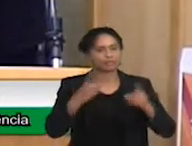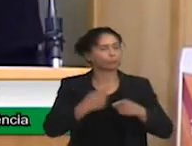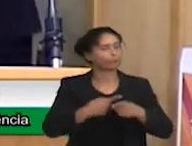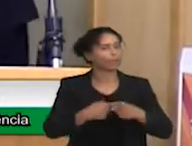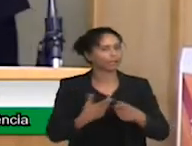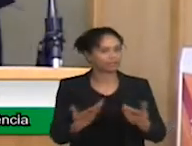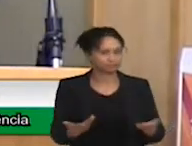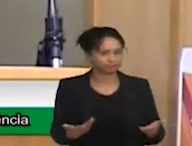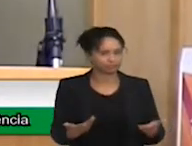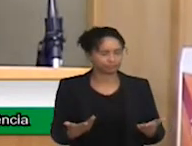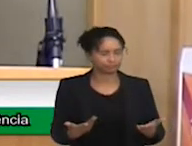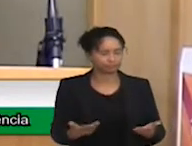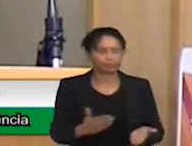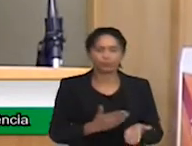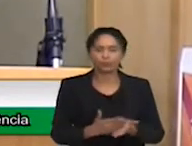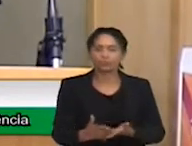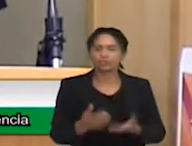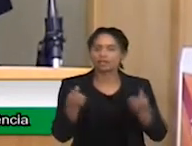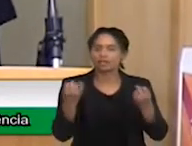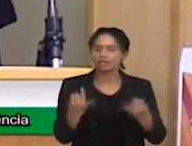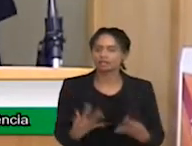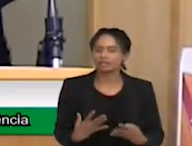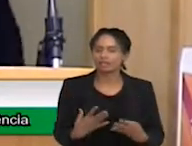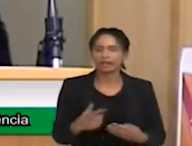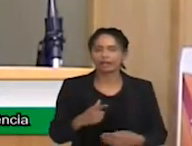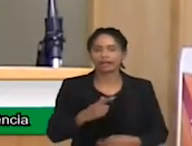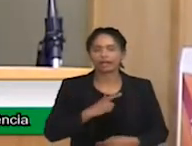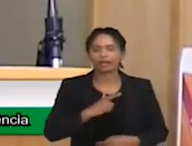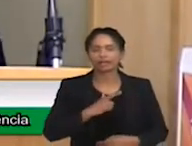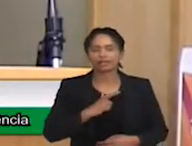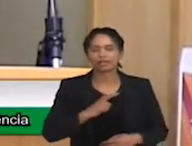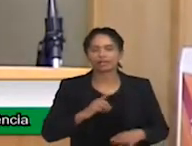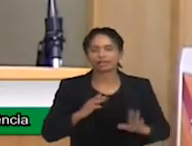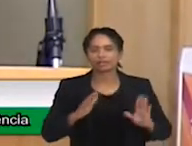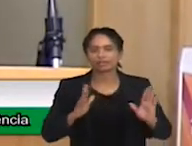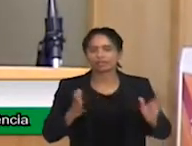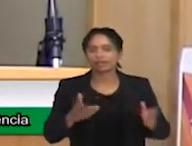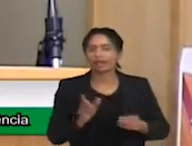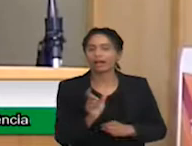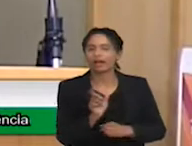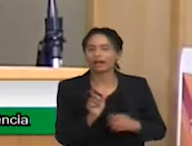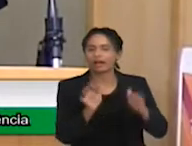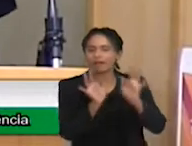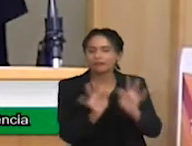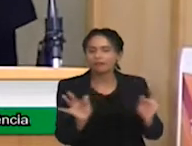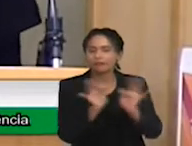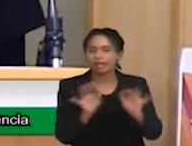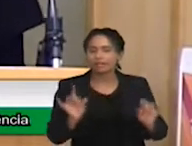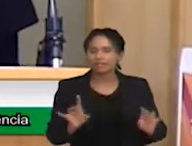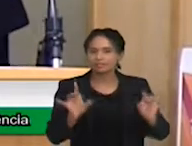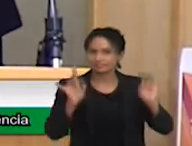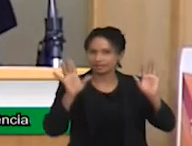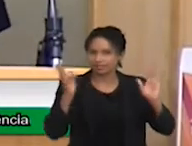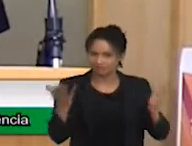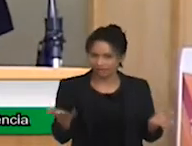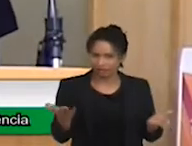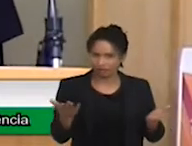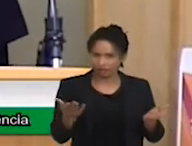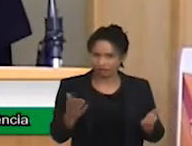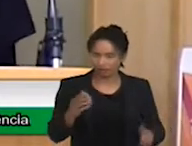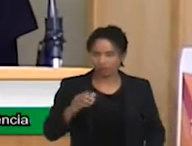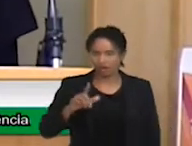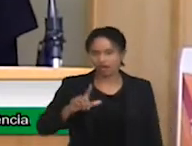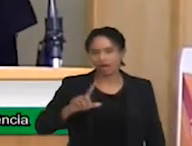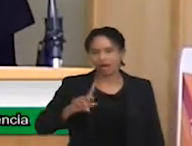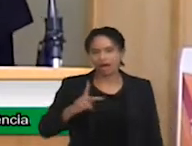falando uma frase que eu gosto muito de Albert Einstein, vamos trazer alguém genial para suportar uma causa tão importante que ele fala o